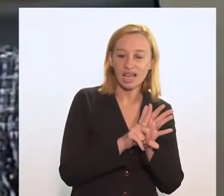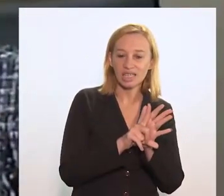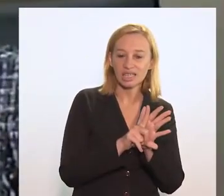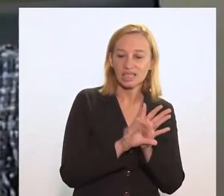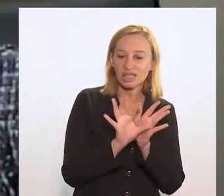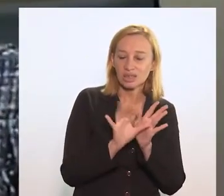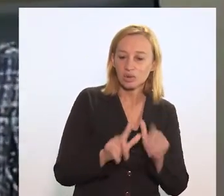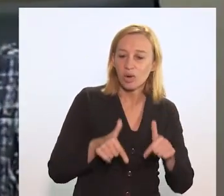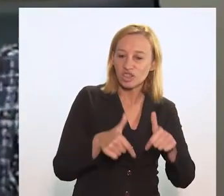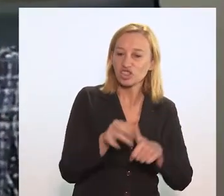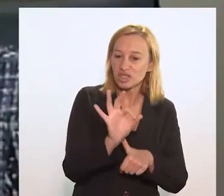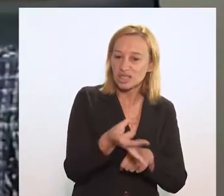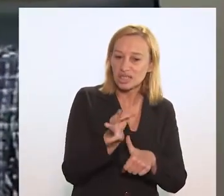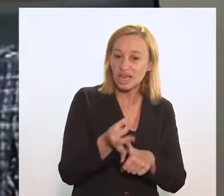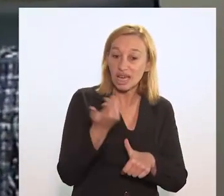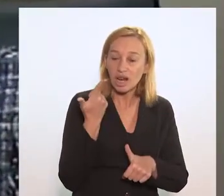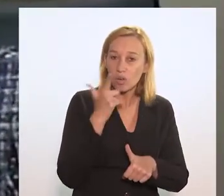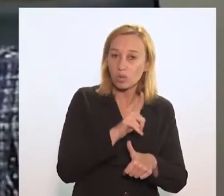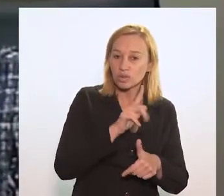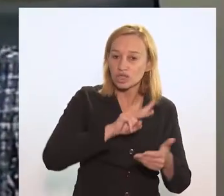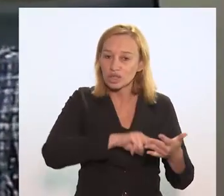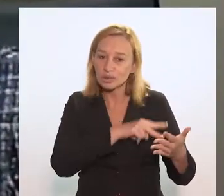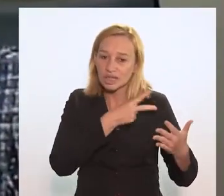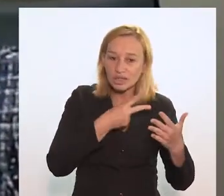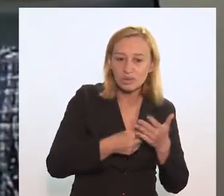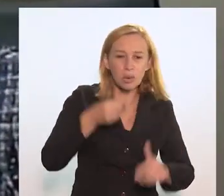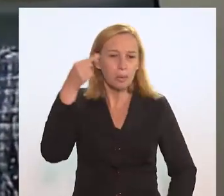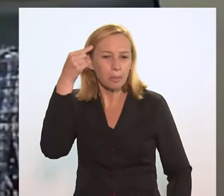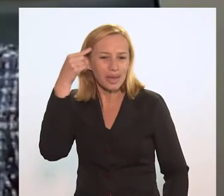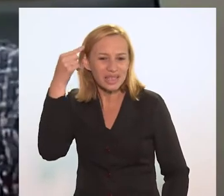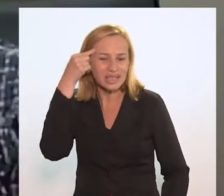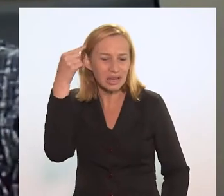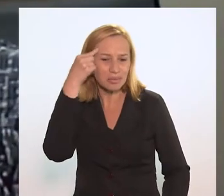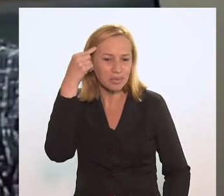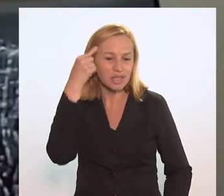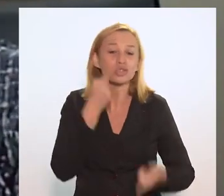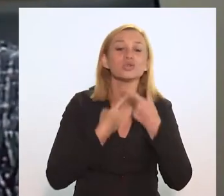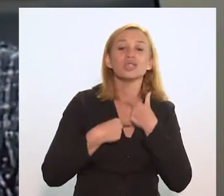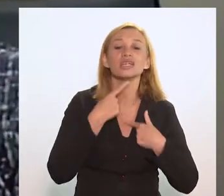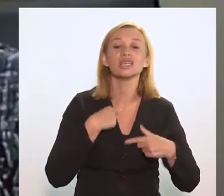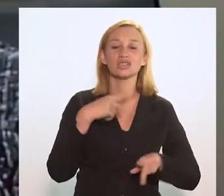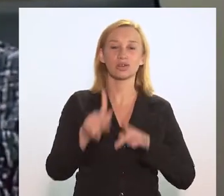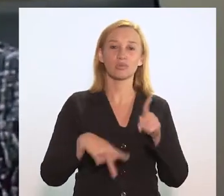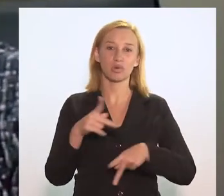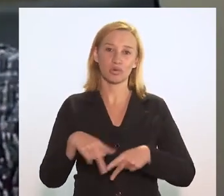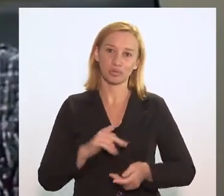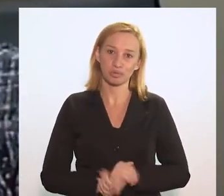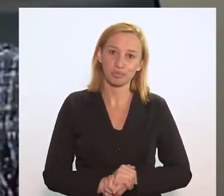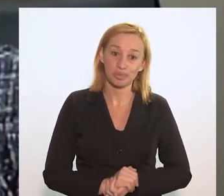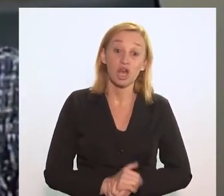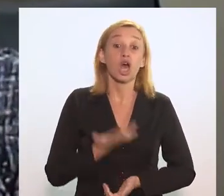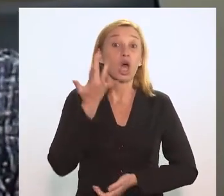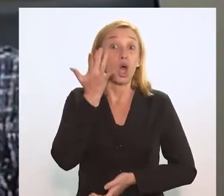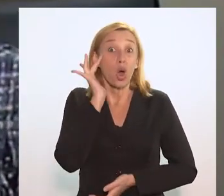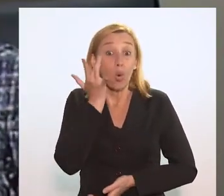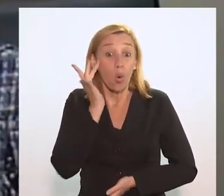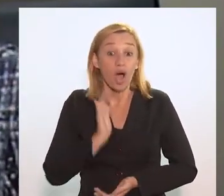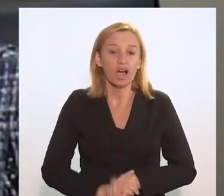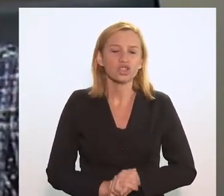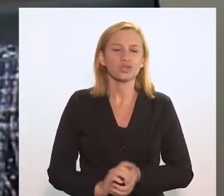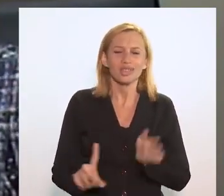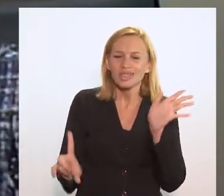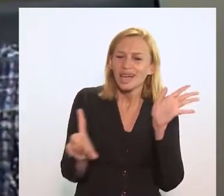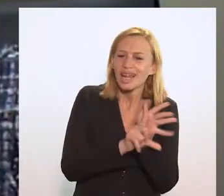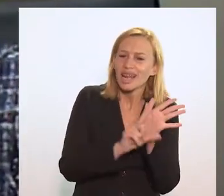está na medida exata em que ela conseguir traduzir o pensamento ou os anseios da sociedade. Eu